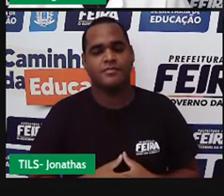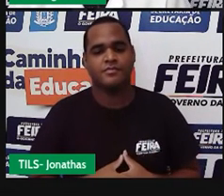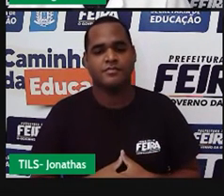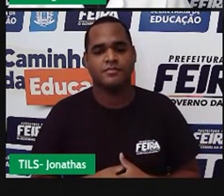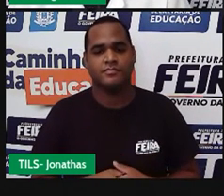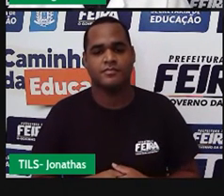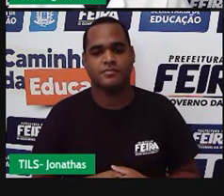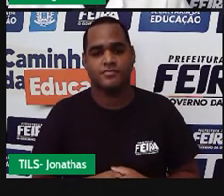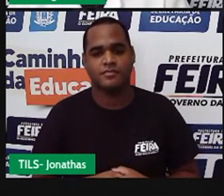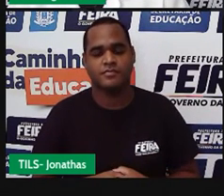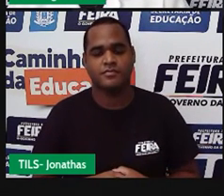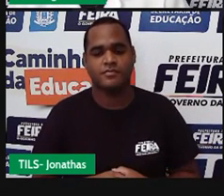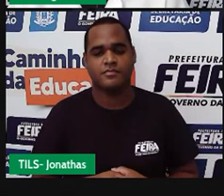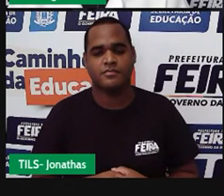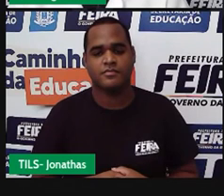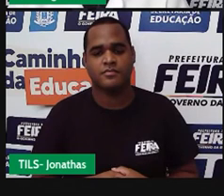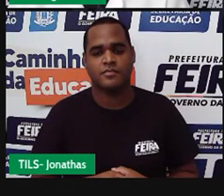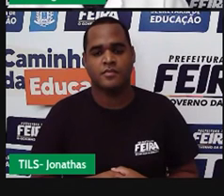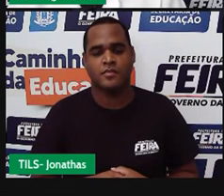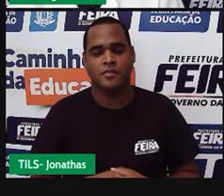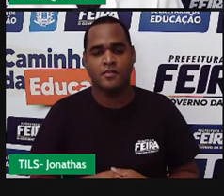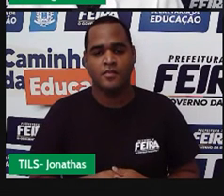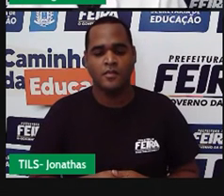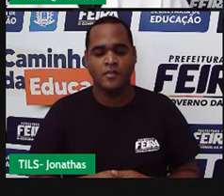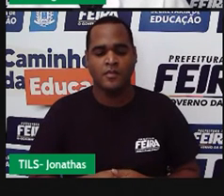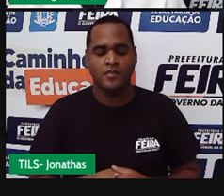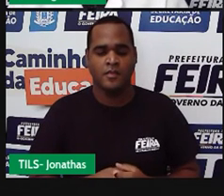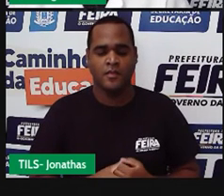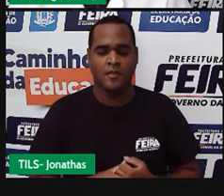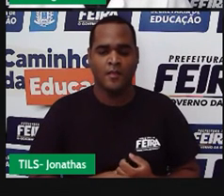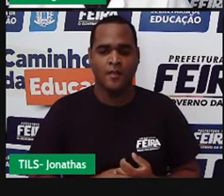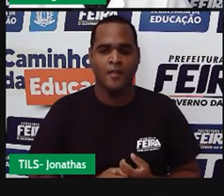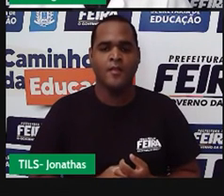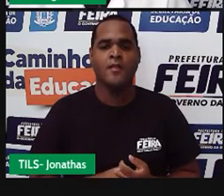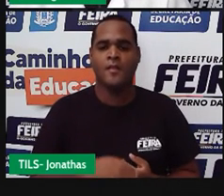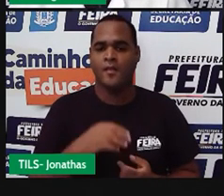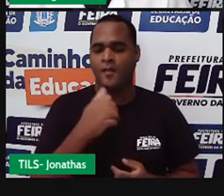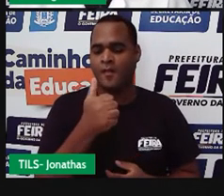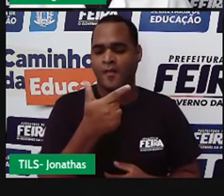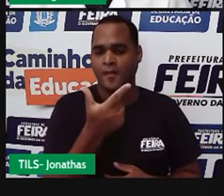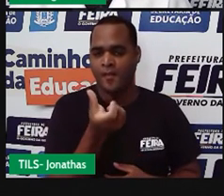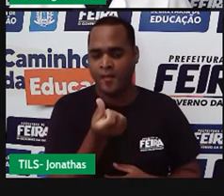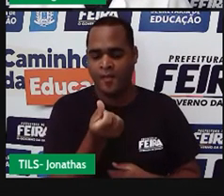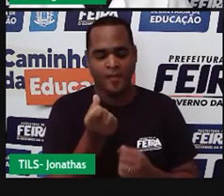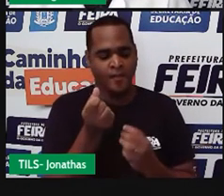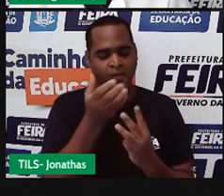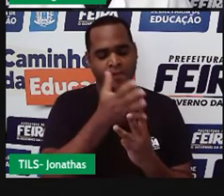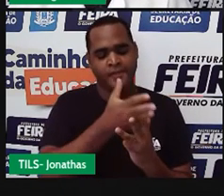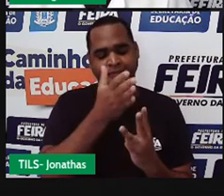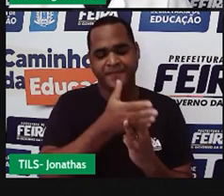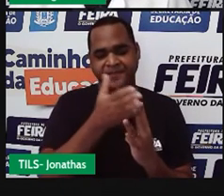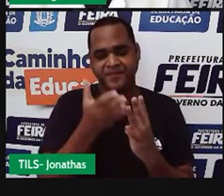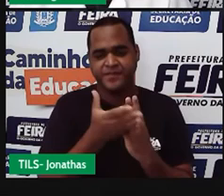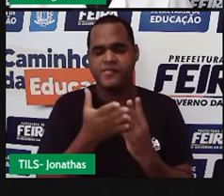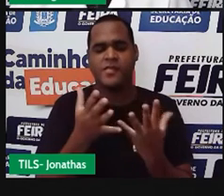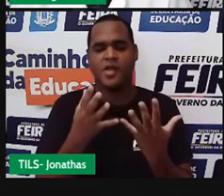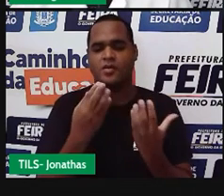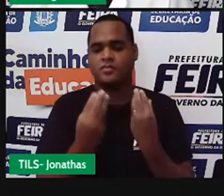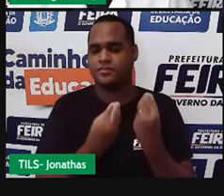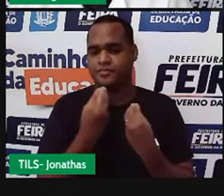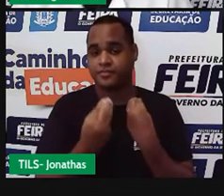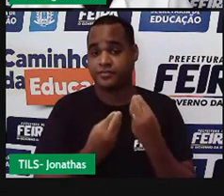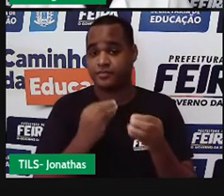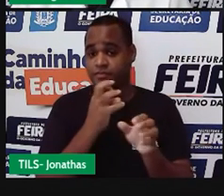Você vai dividir por 3. E depois que você dividir por 3, vai dar